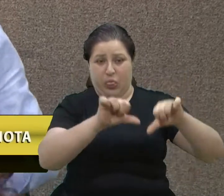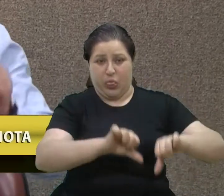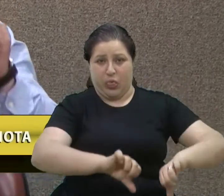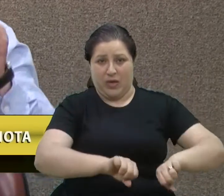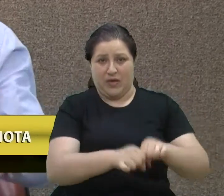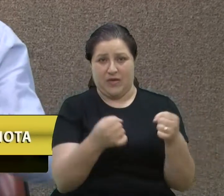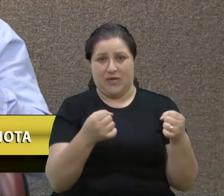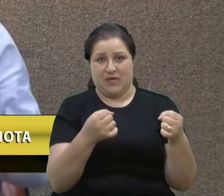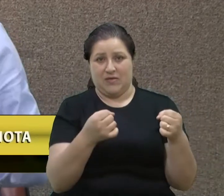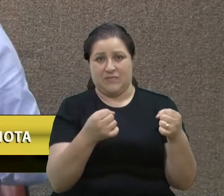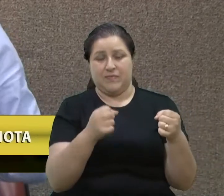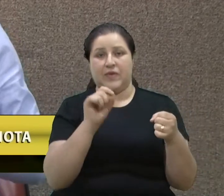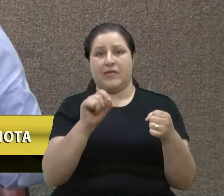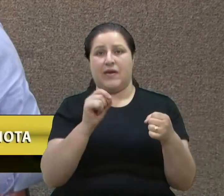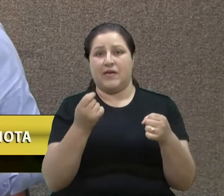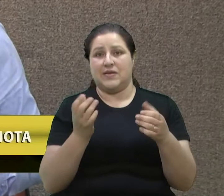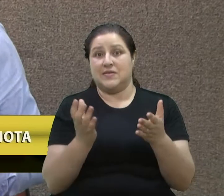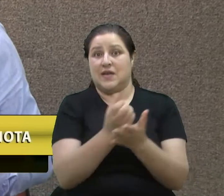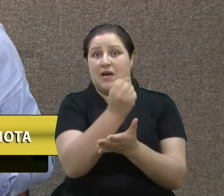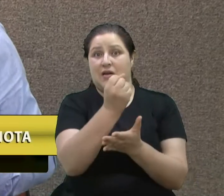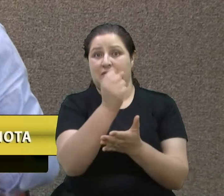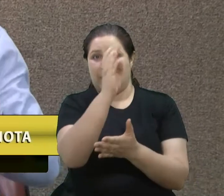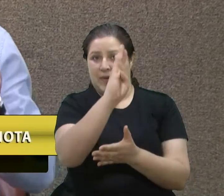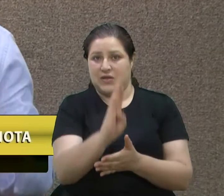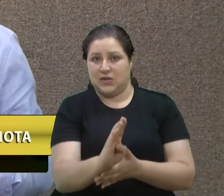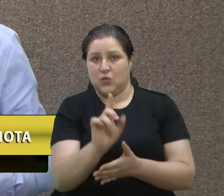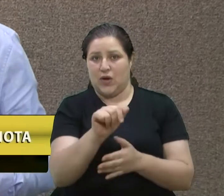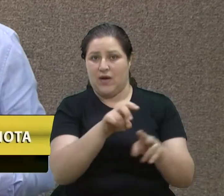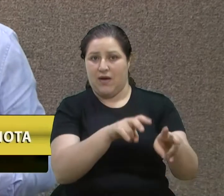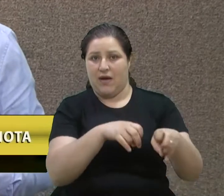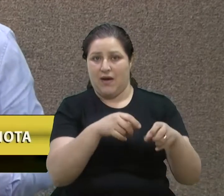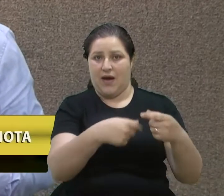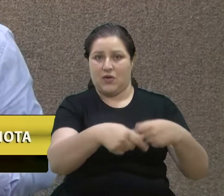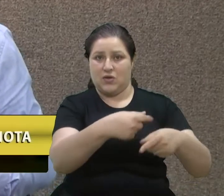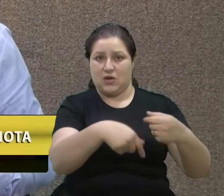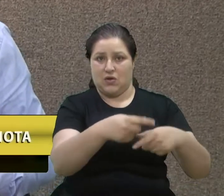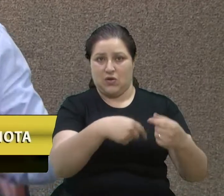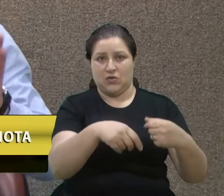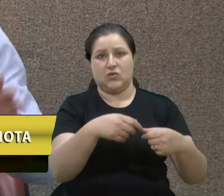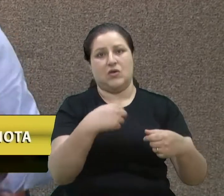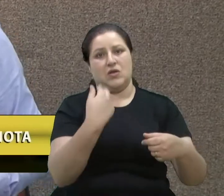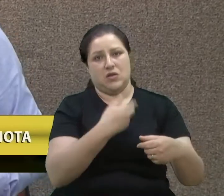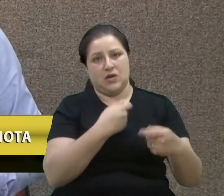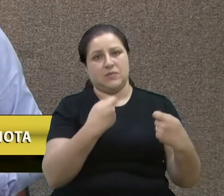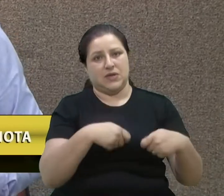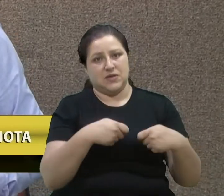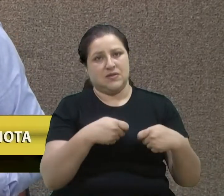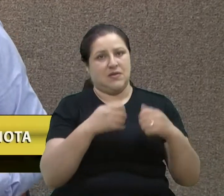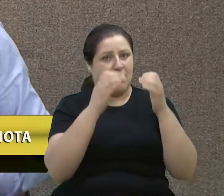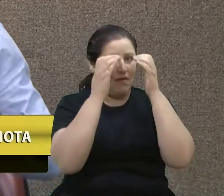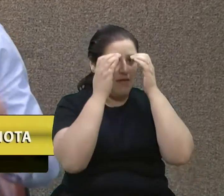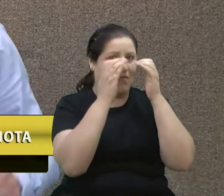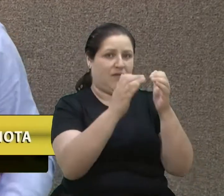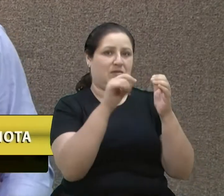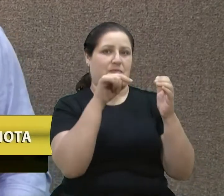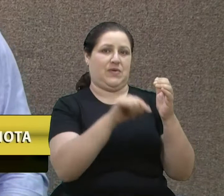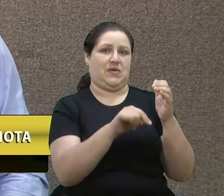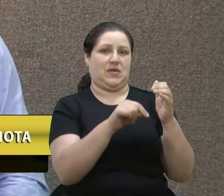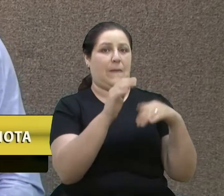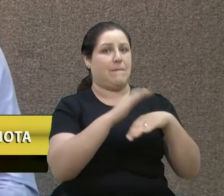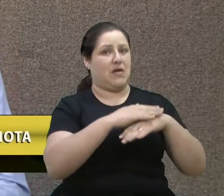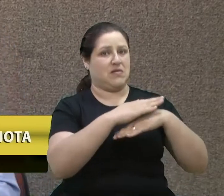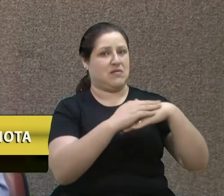Quem salvou o Brasil foi o agronegócio. E eu acho que a gente tem que tratar ele com um pouquinho mais de carinho e mais